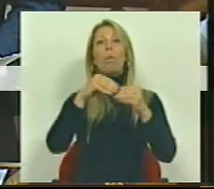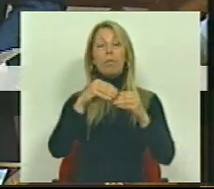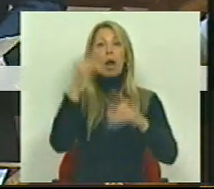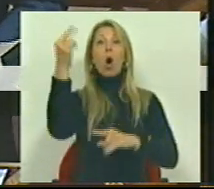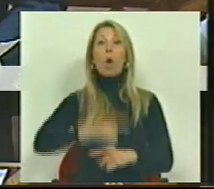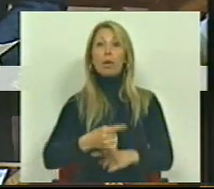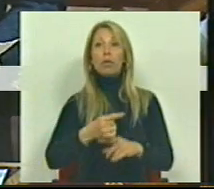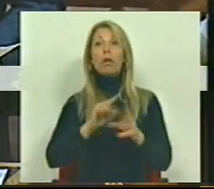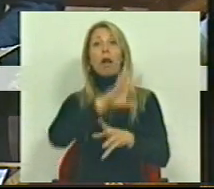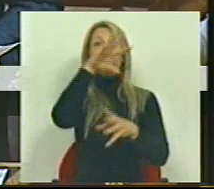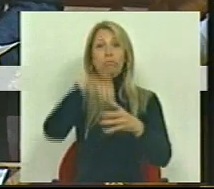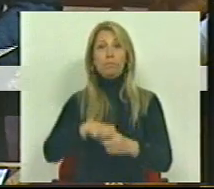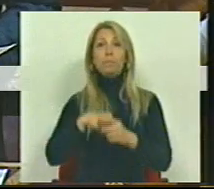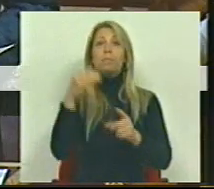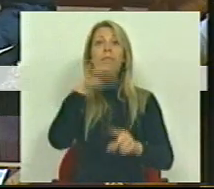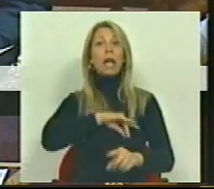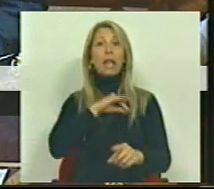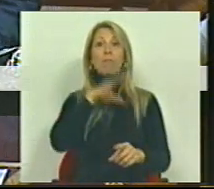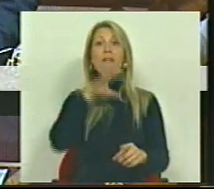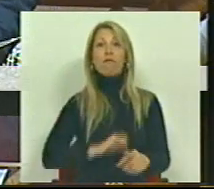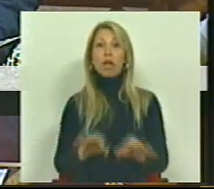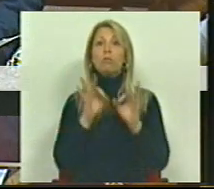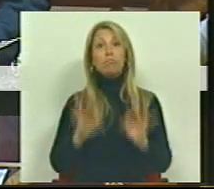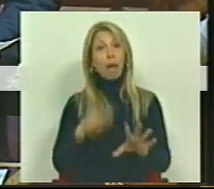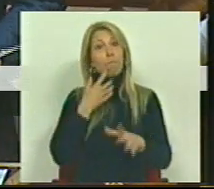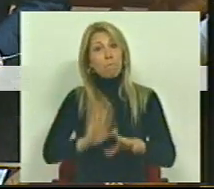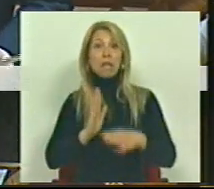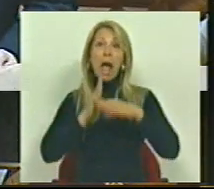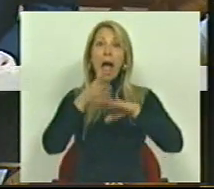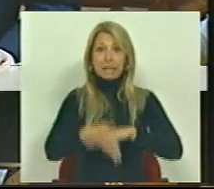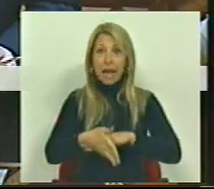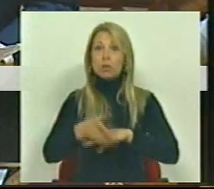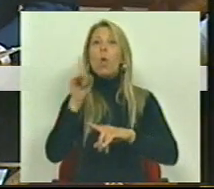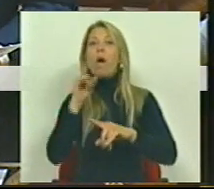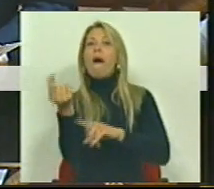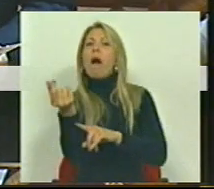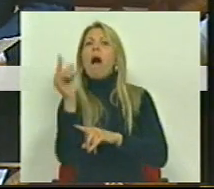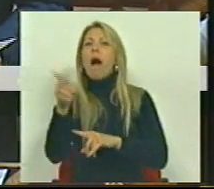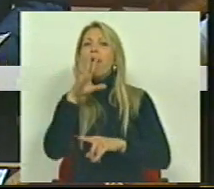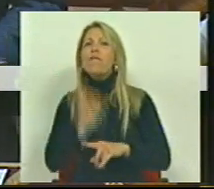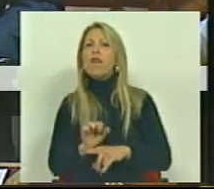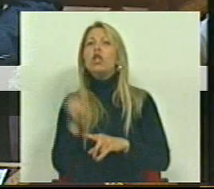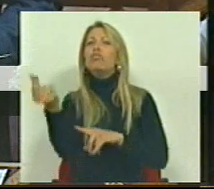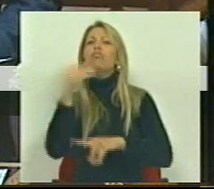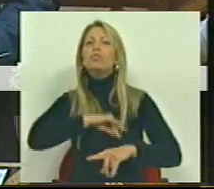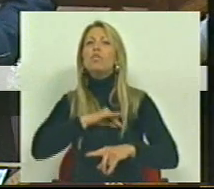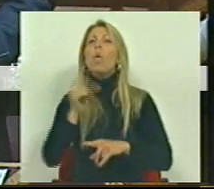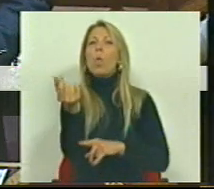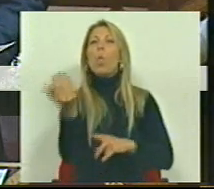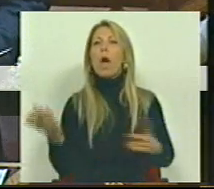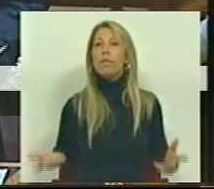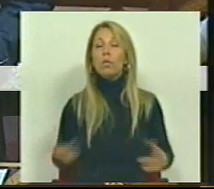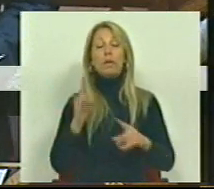obrigatoriedade da inclusão dos rendimentos dos filhos como requisito de acesso, impondo aquilo que é a sua heredade por decreto,